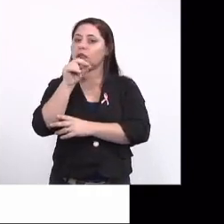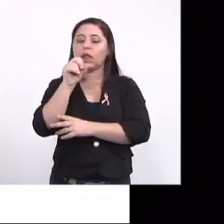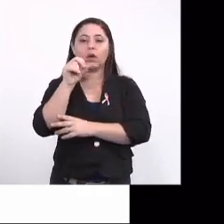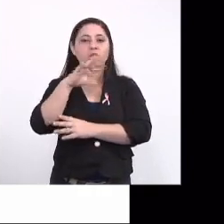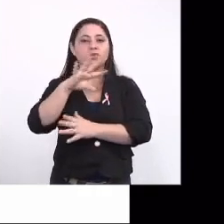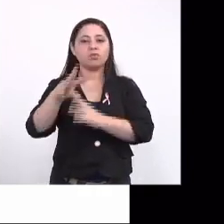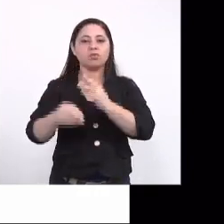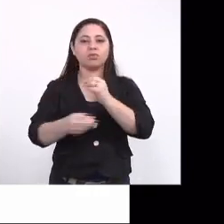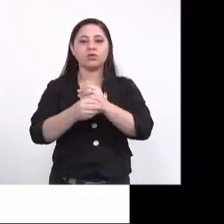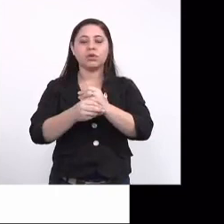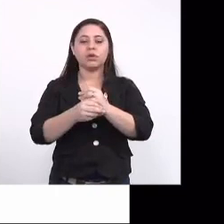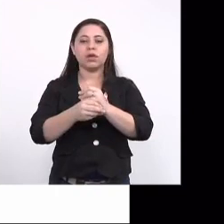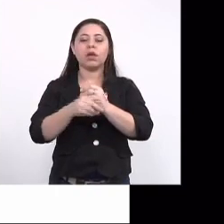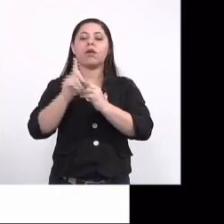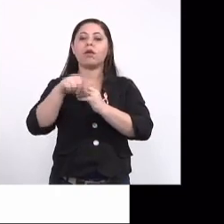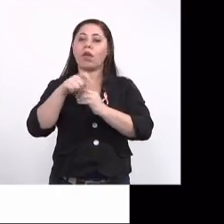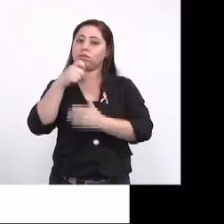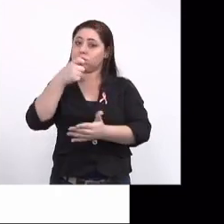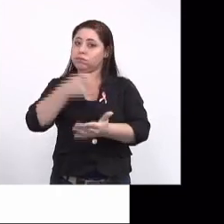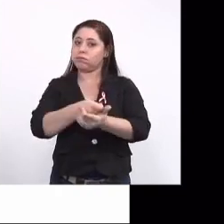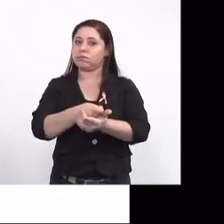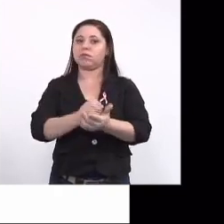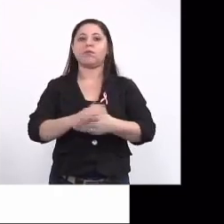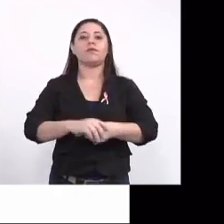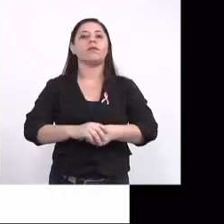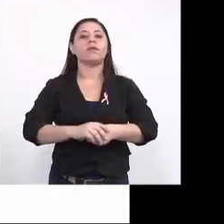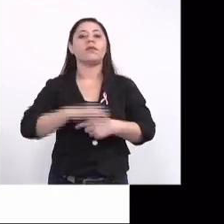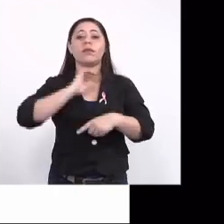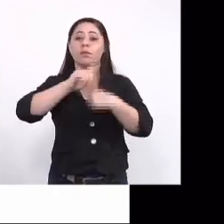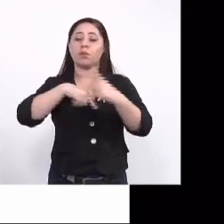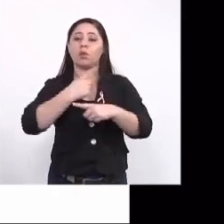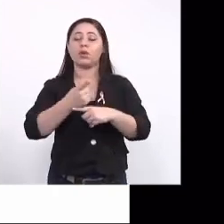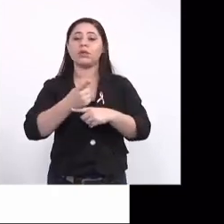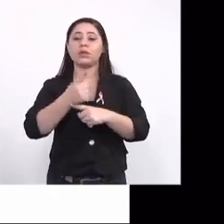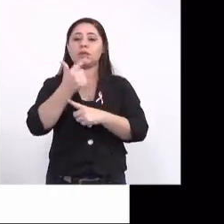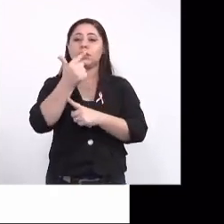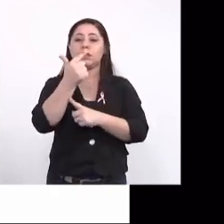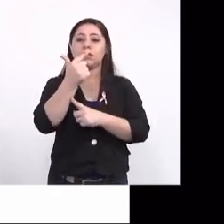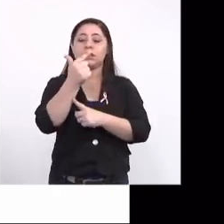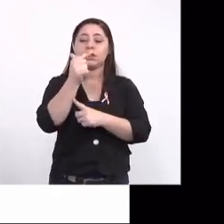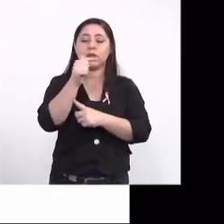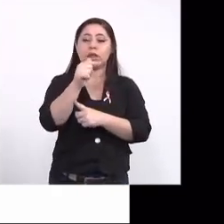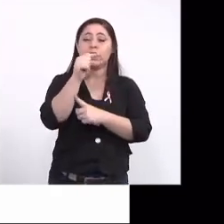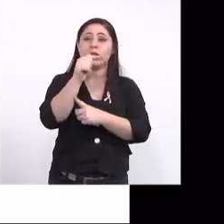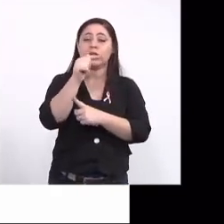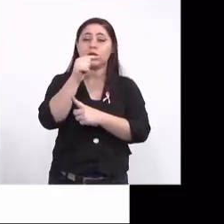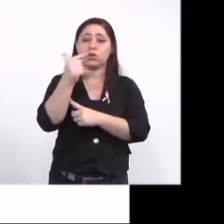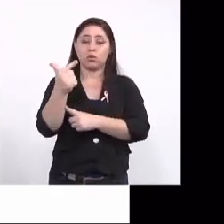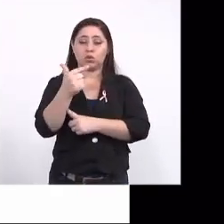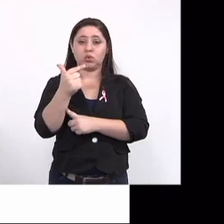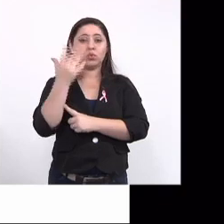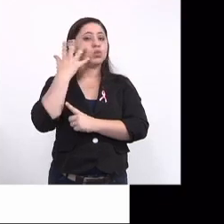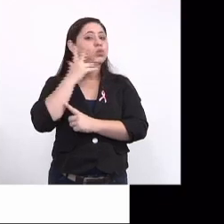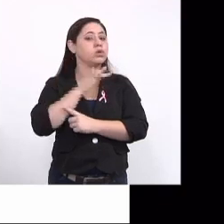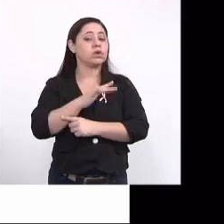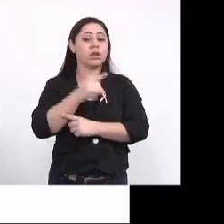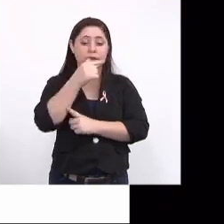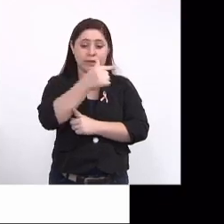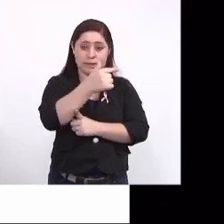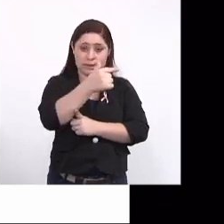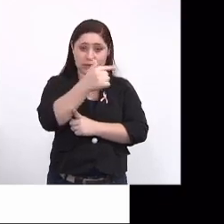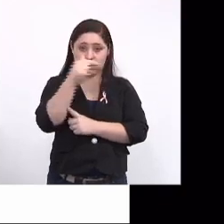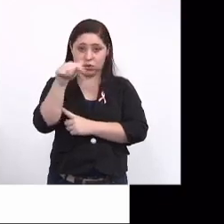E isso é de notificação obrigatória. Então, partimos de um universo de 72 crianças. Dessas 72